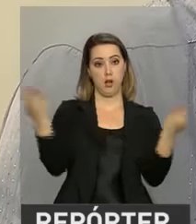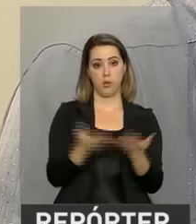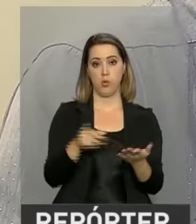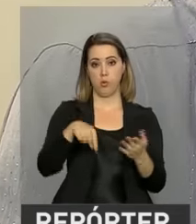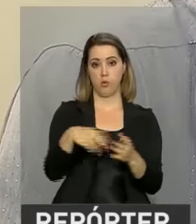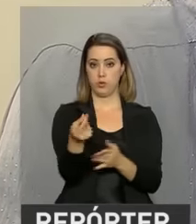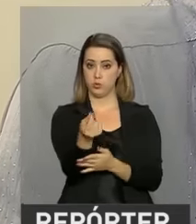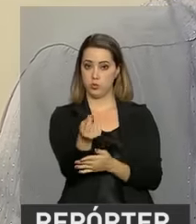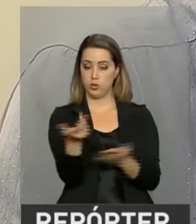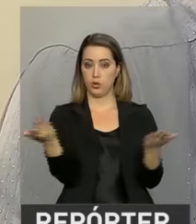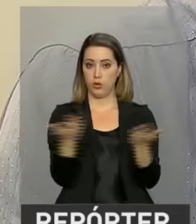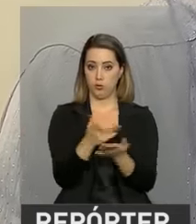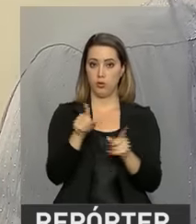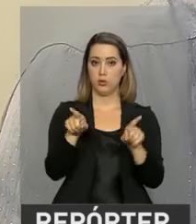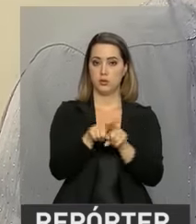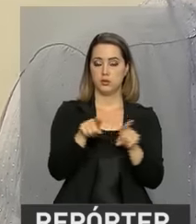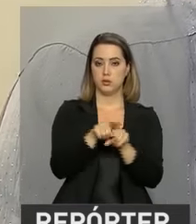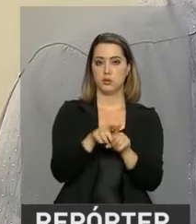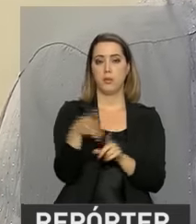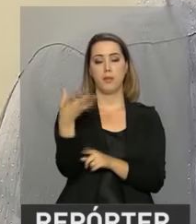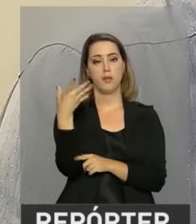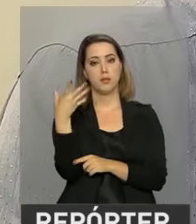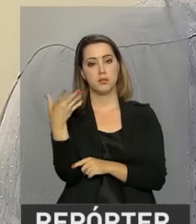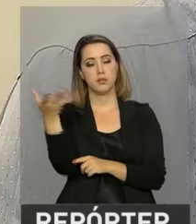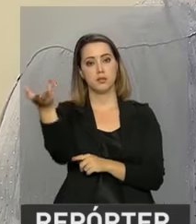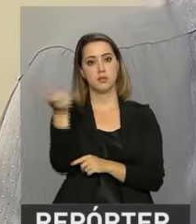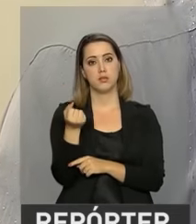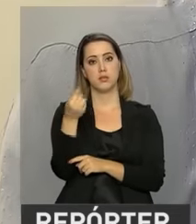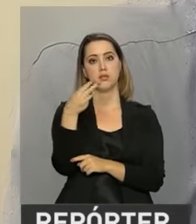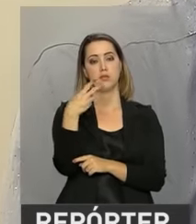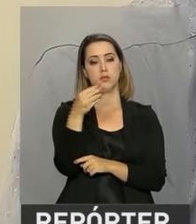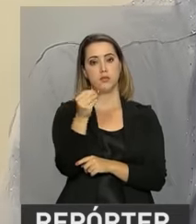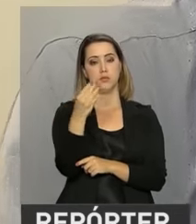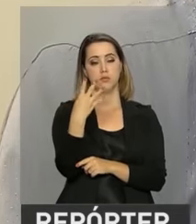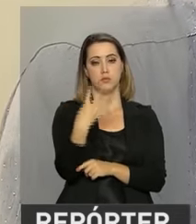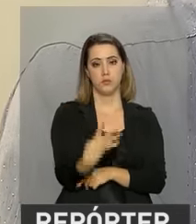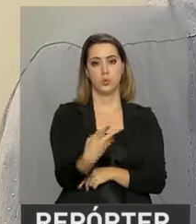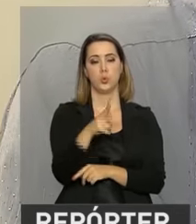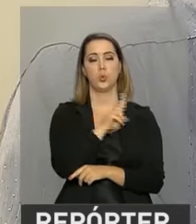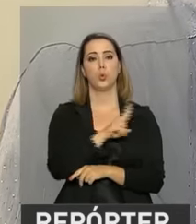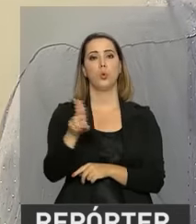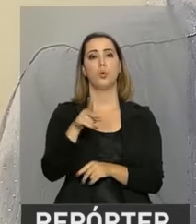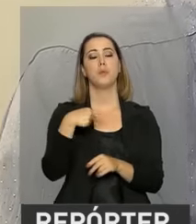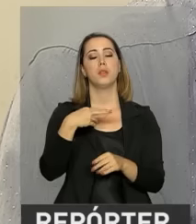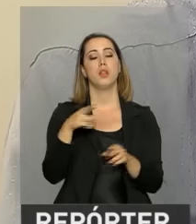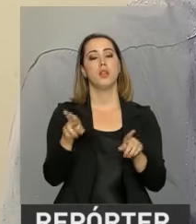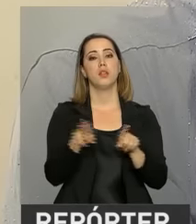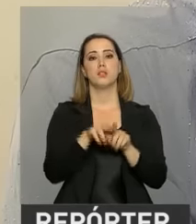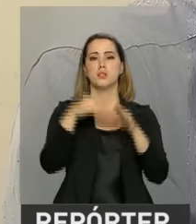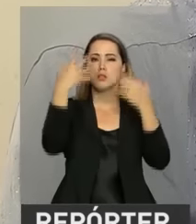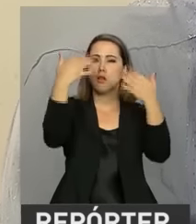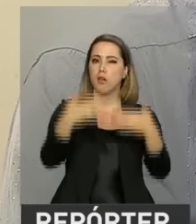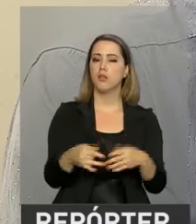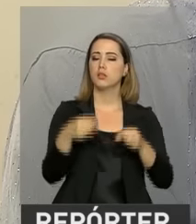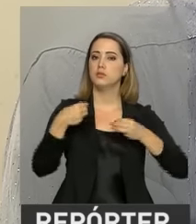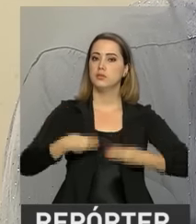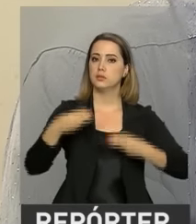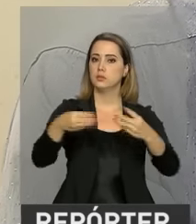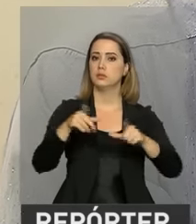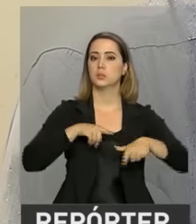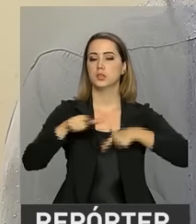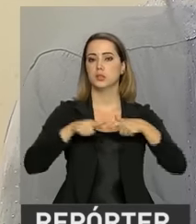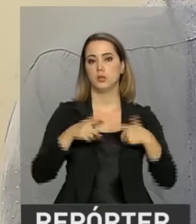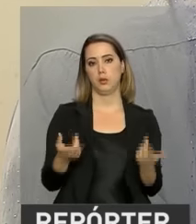enfatizar que ele veio sacar o abono salarial de 2014, que ele encontrou o seu nome no site do Ministério do